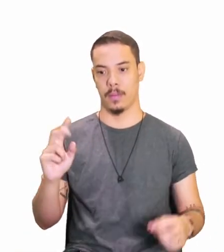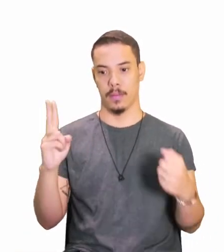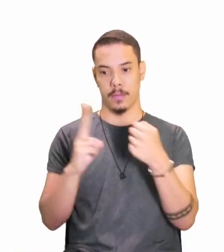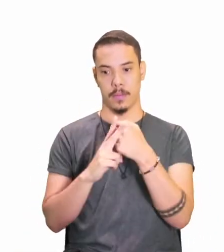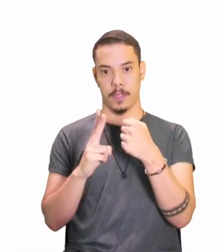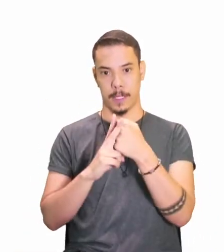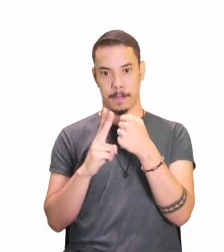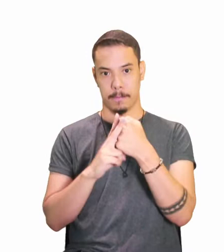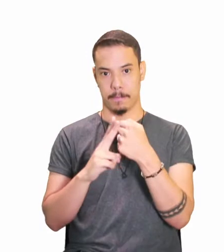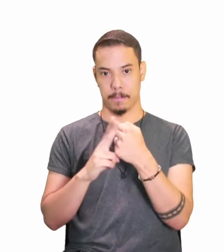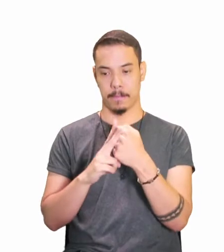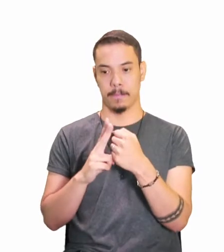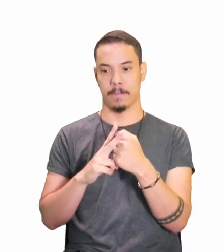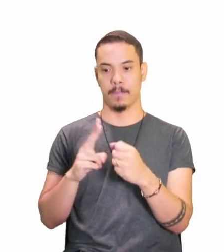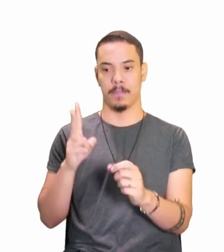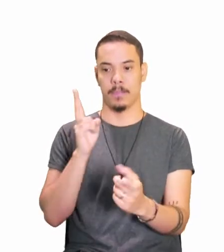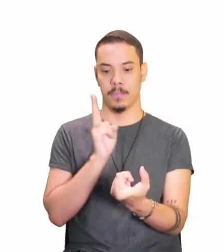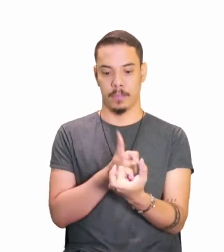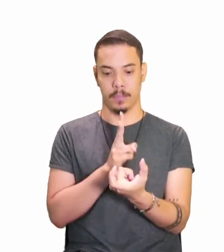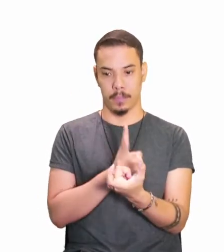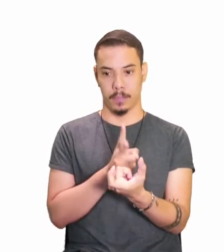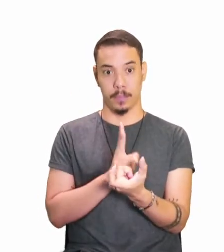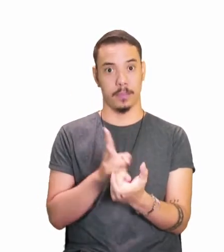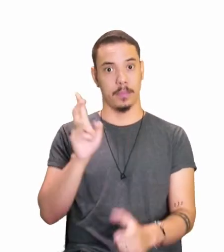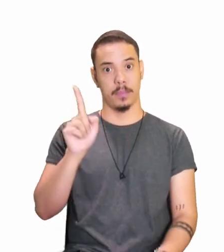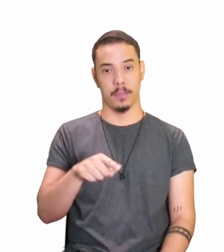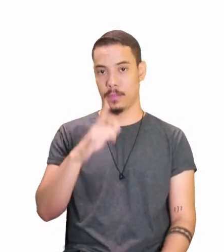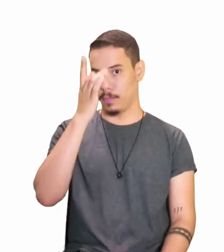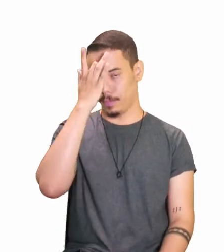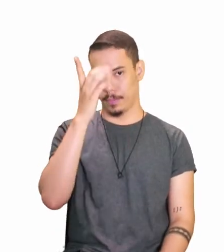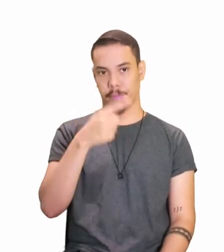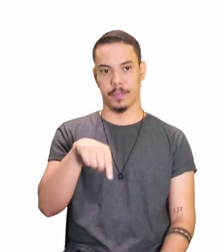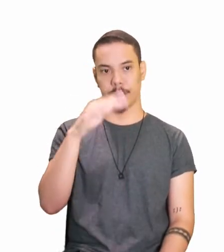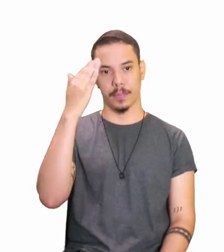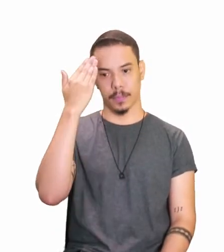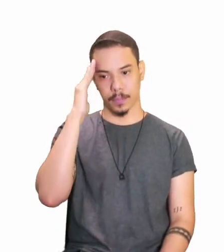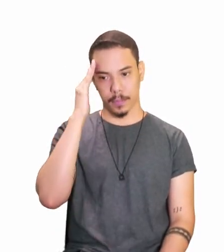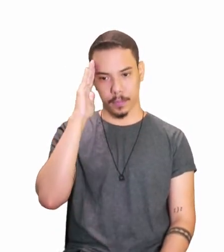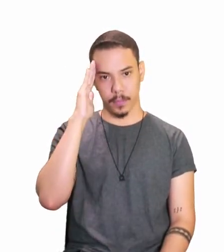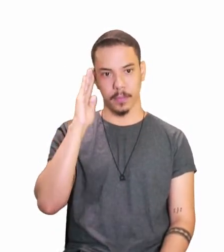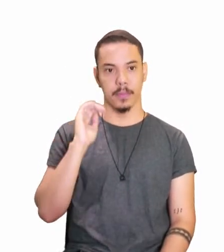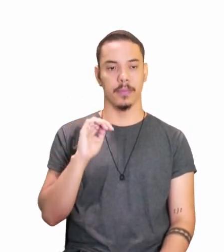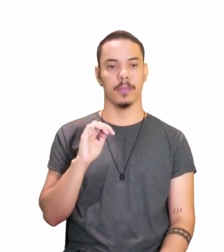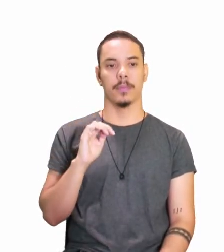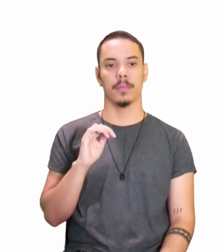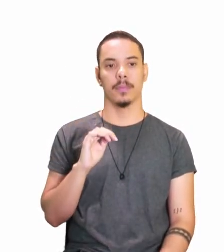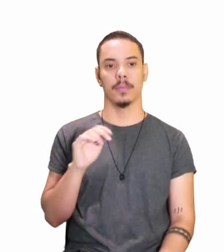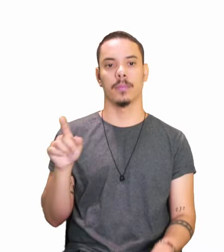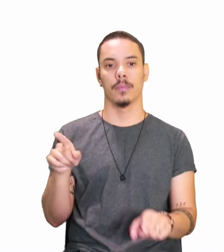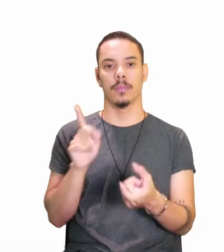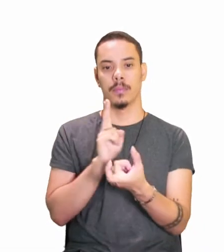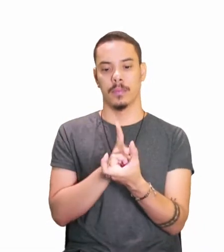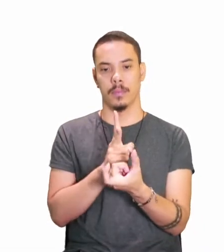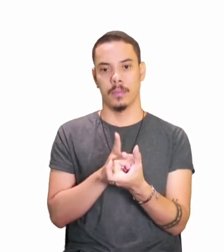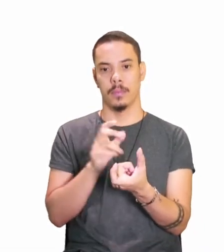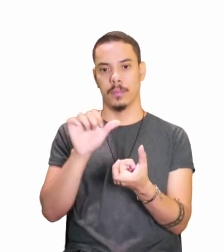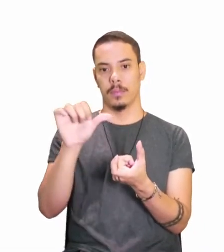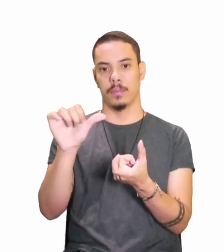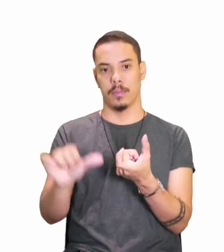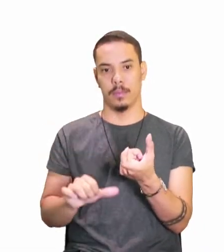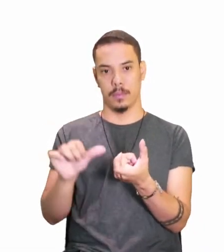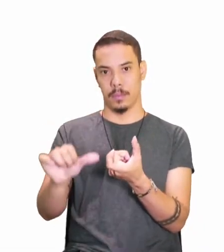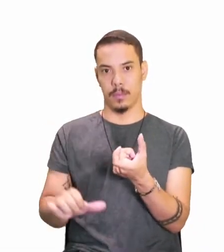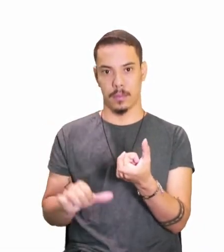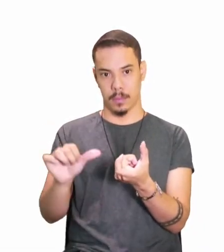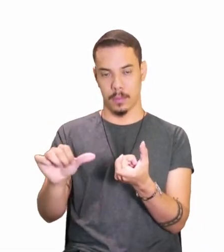Ah, verbos regulares, olha só, bem fácil para você, os radicais e as desinências verbais